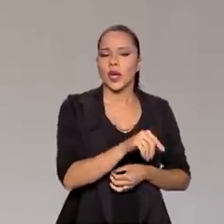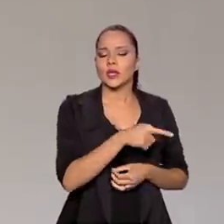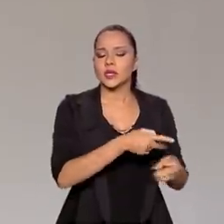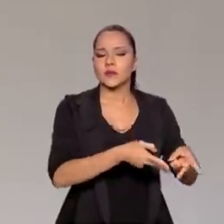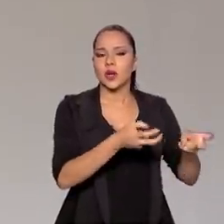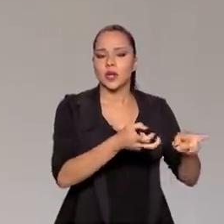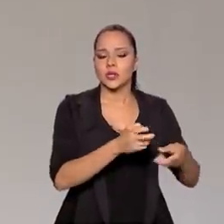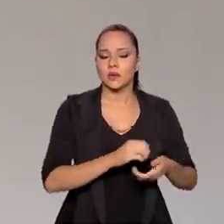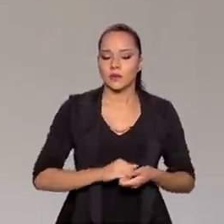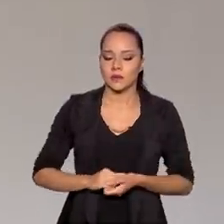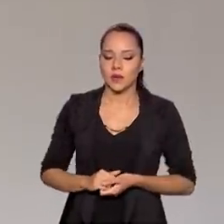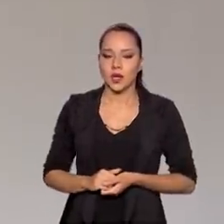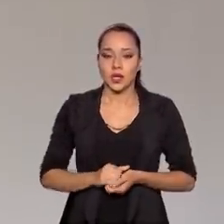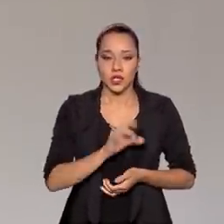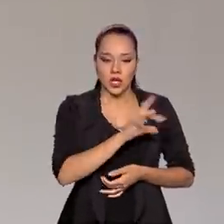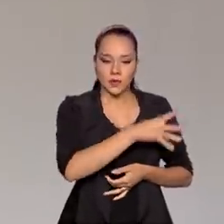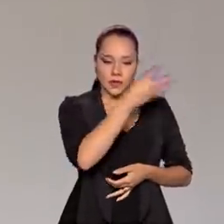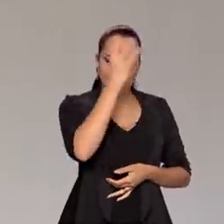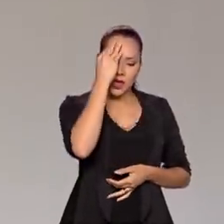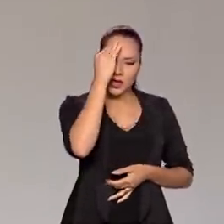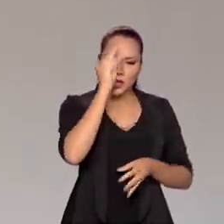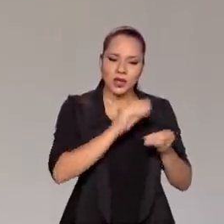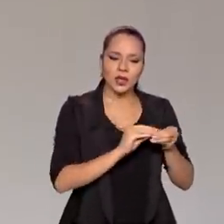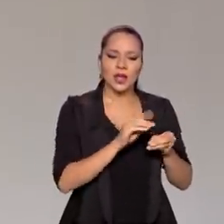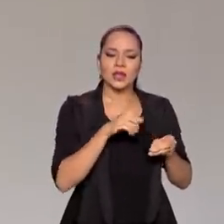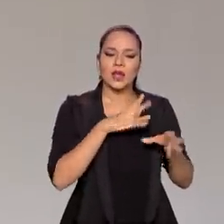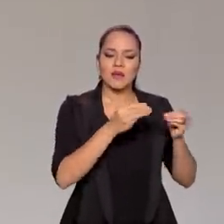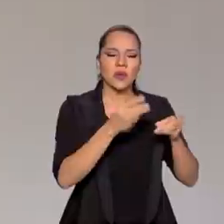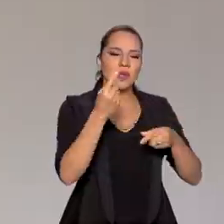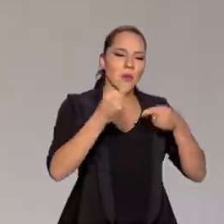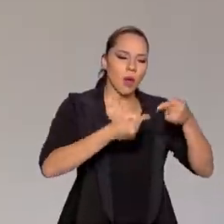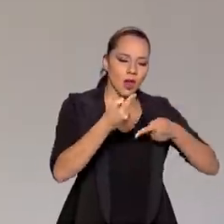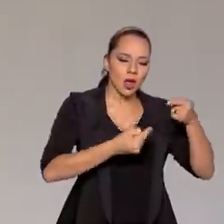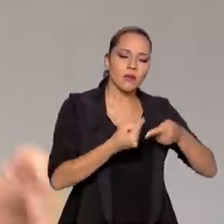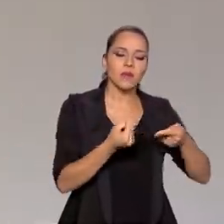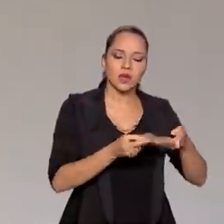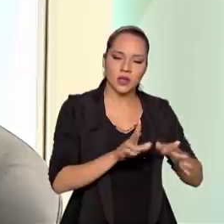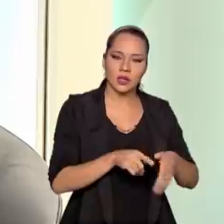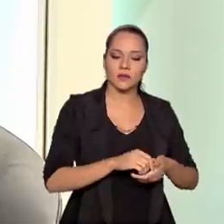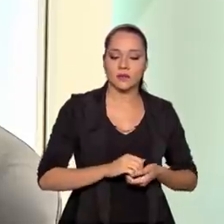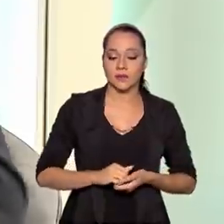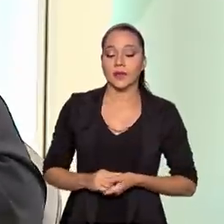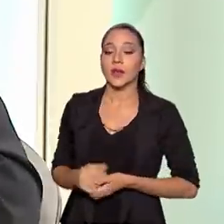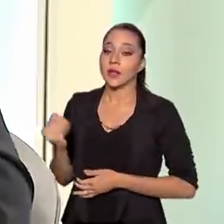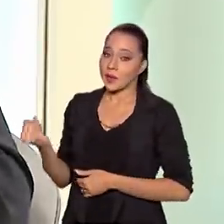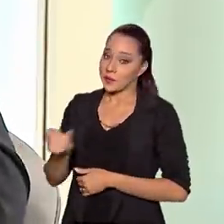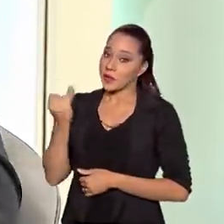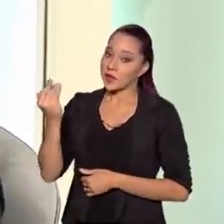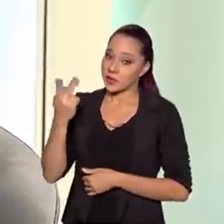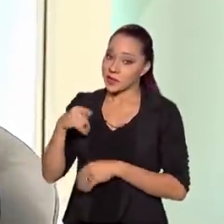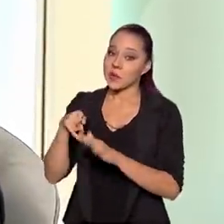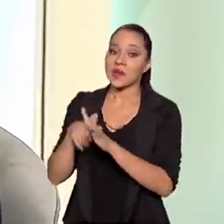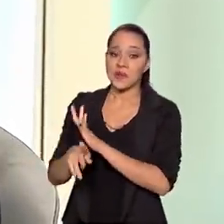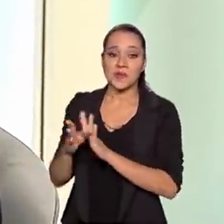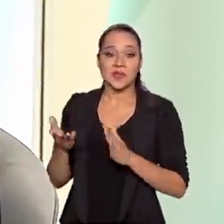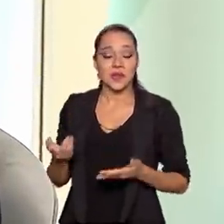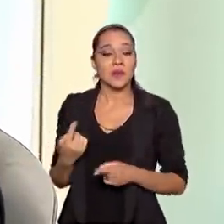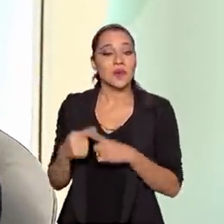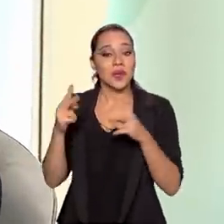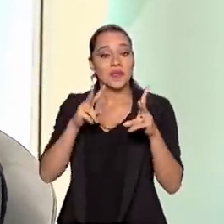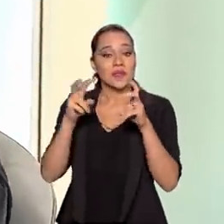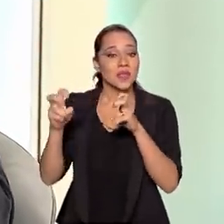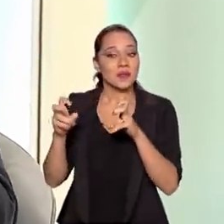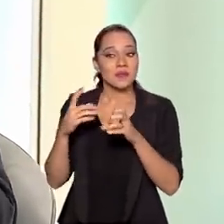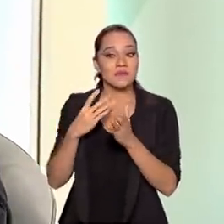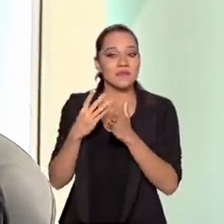exploração? Para o telespectador entender, tem muita polêmica em torno disso ainda, né? Importante sua pergunta, Paulo, porque esse é um tema que tem muito